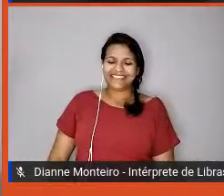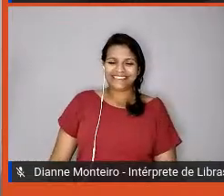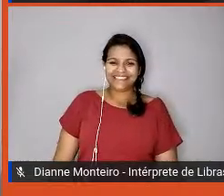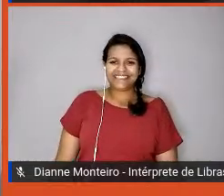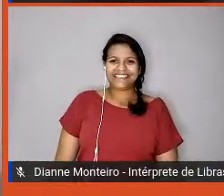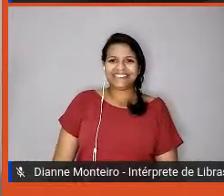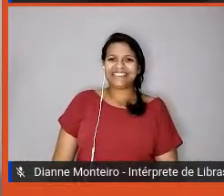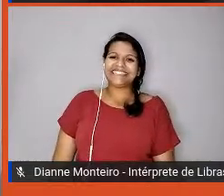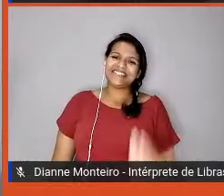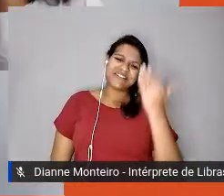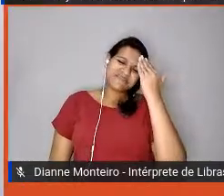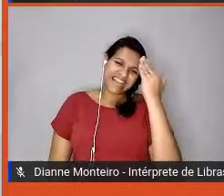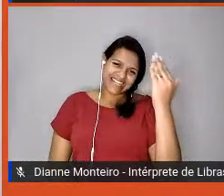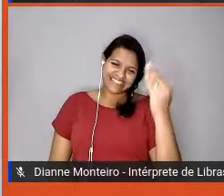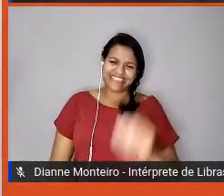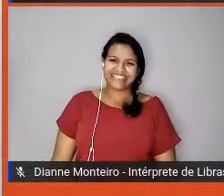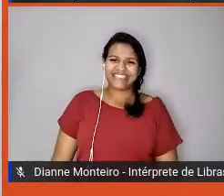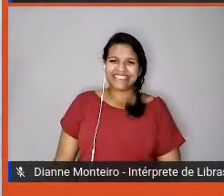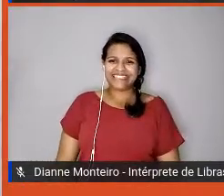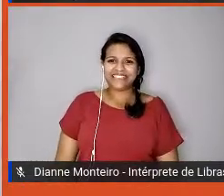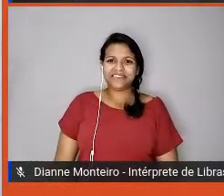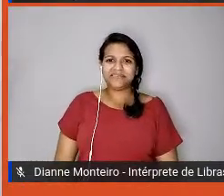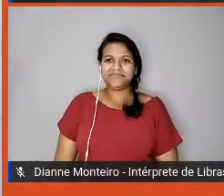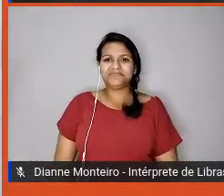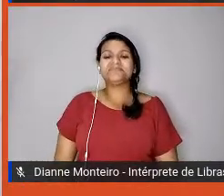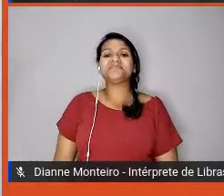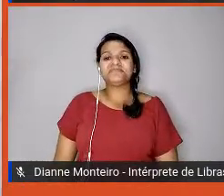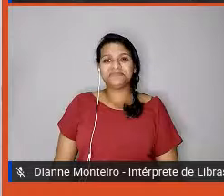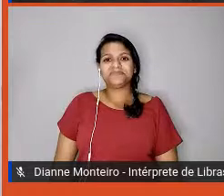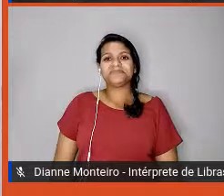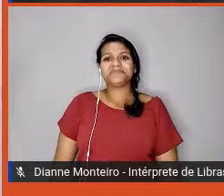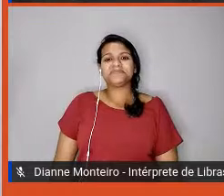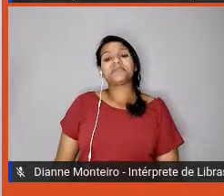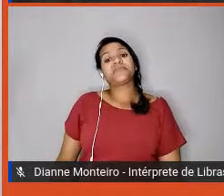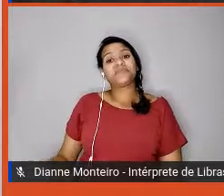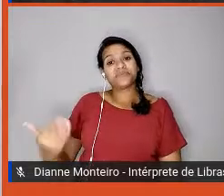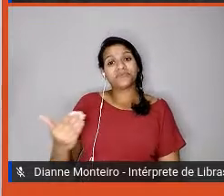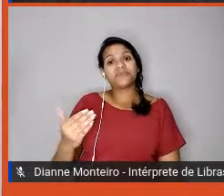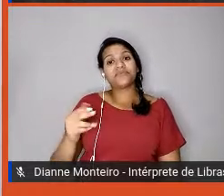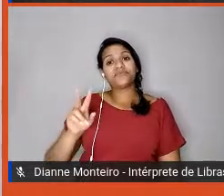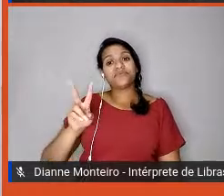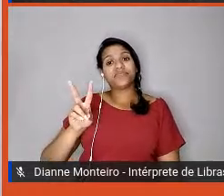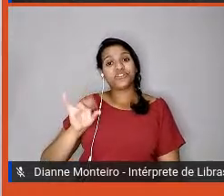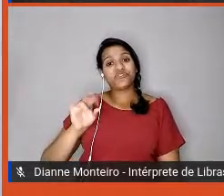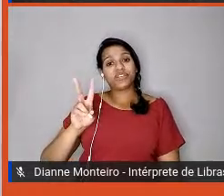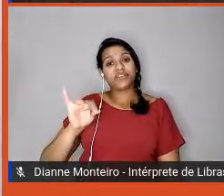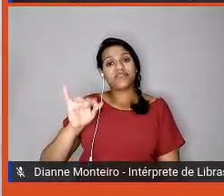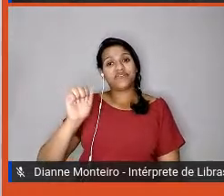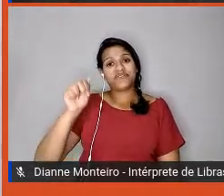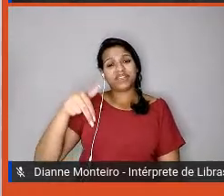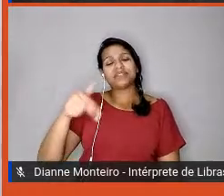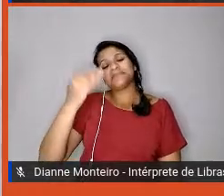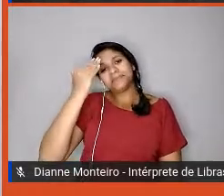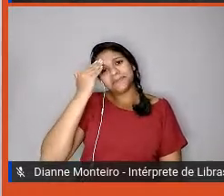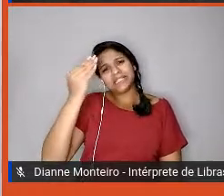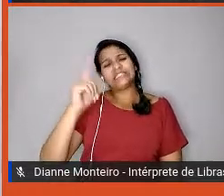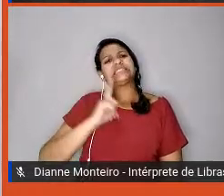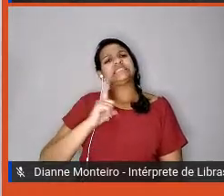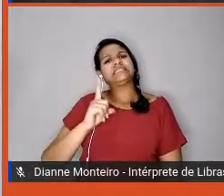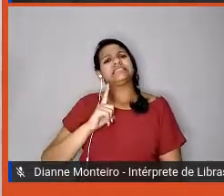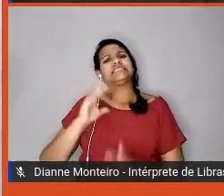Obrigada, Agne. Obrigada, Vivian, temos aqui vários elogios, tá, a